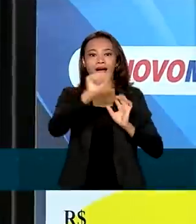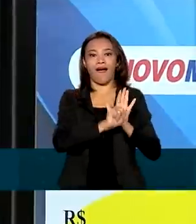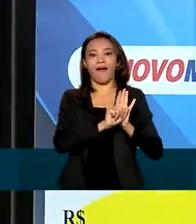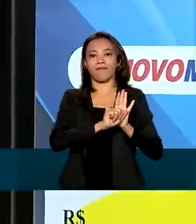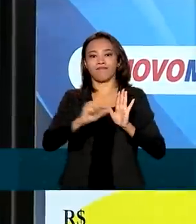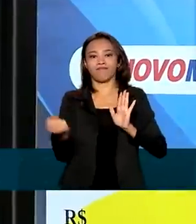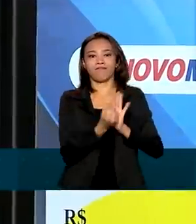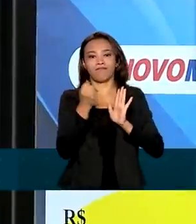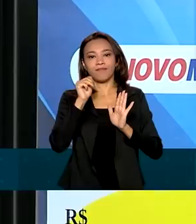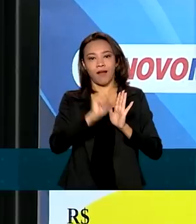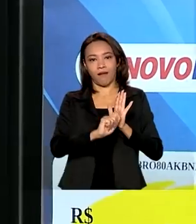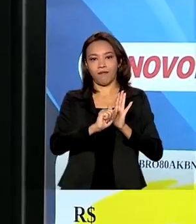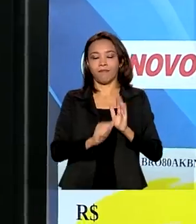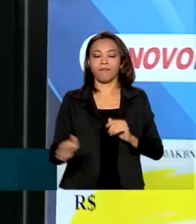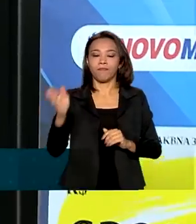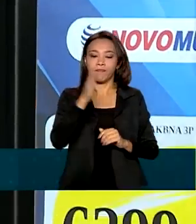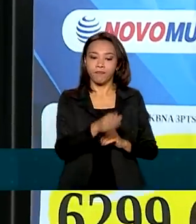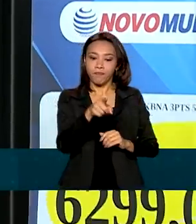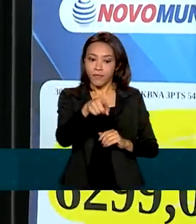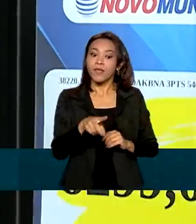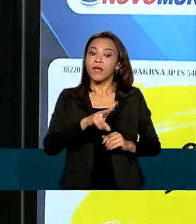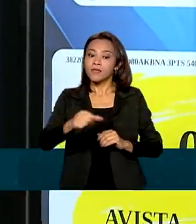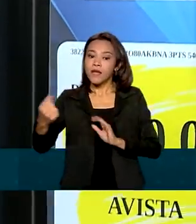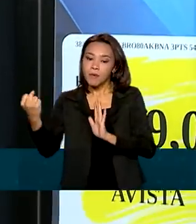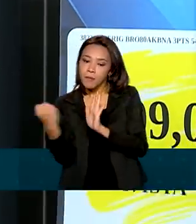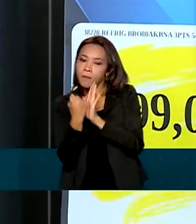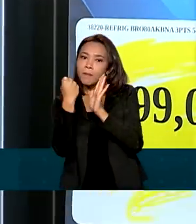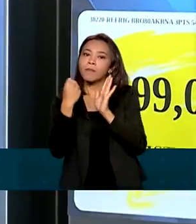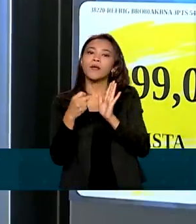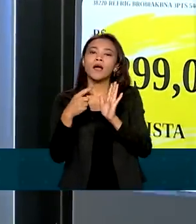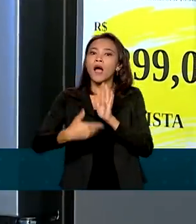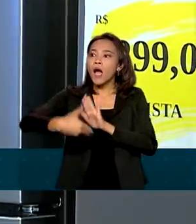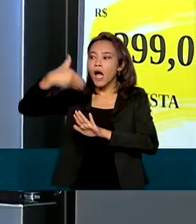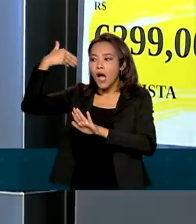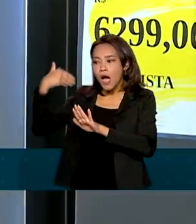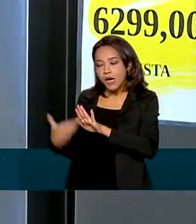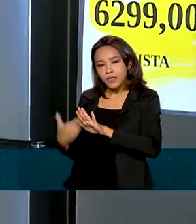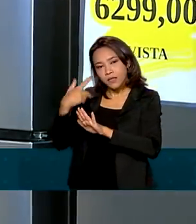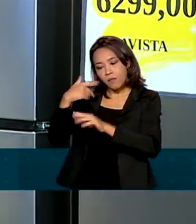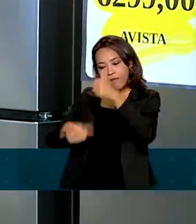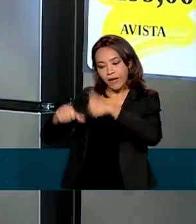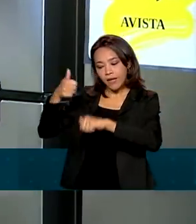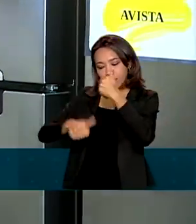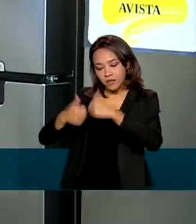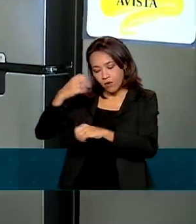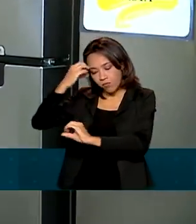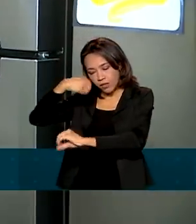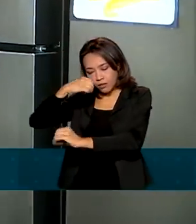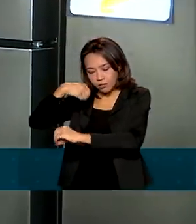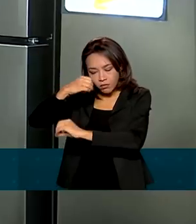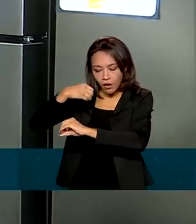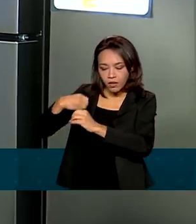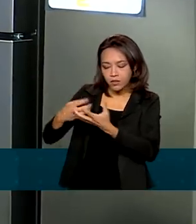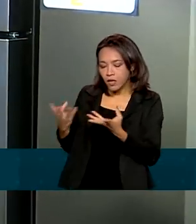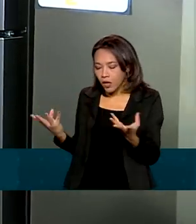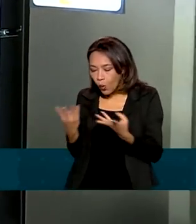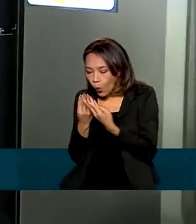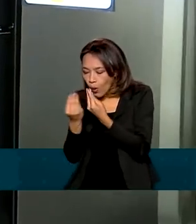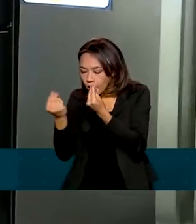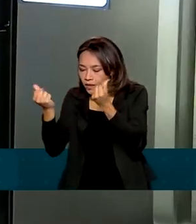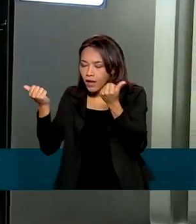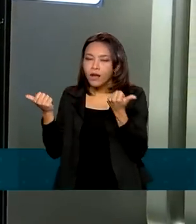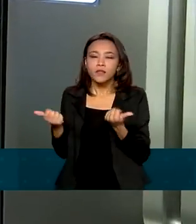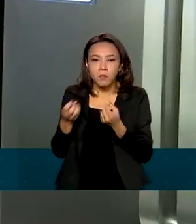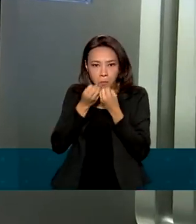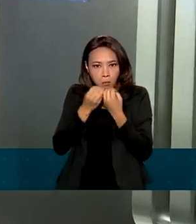Os produtos recebem o selo do Inmetro após passar por análises em laboratório. Os mais eficientes gastam